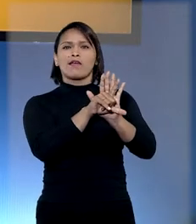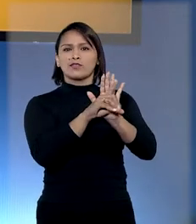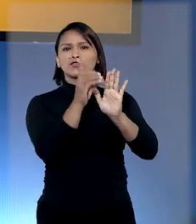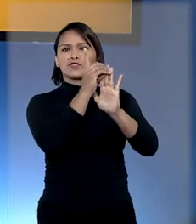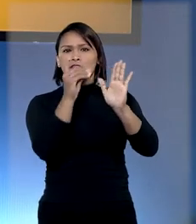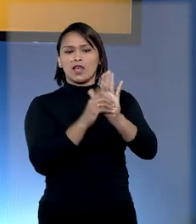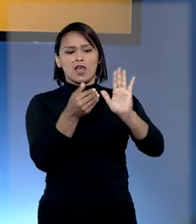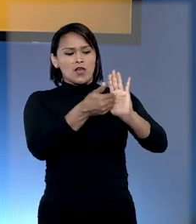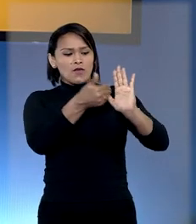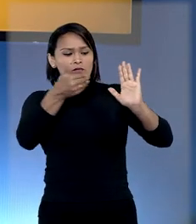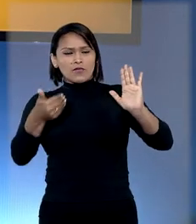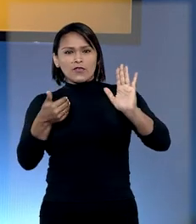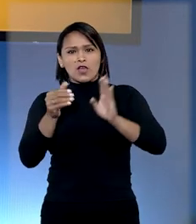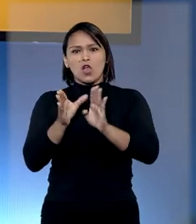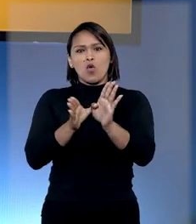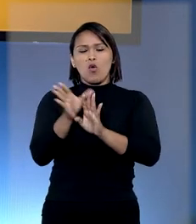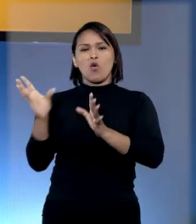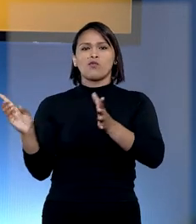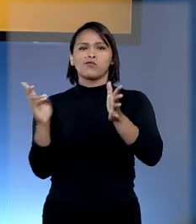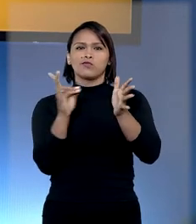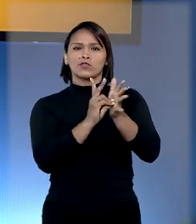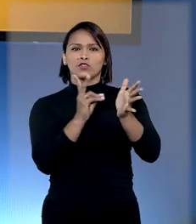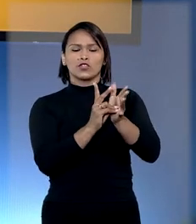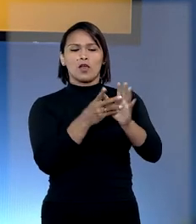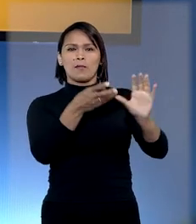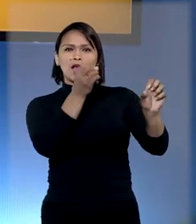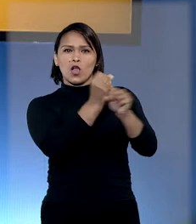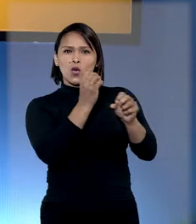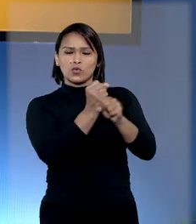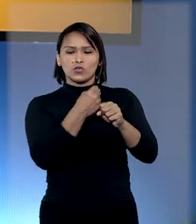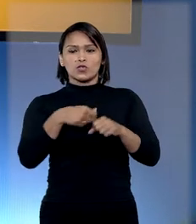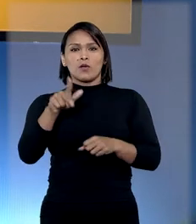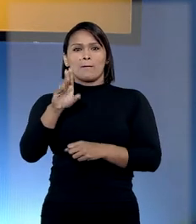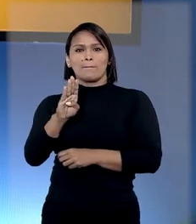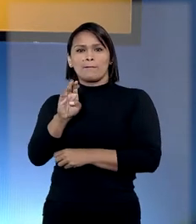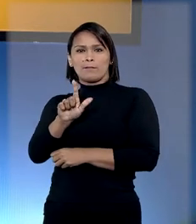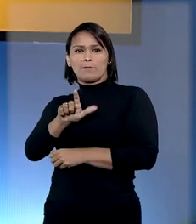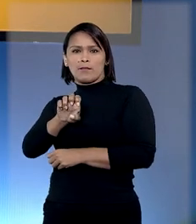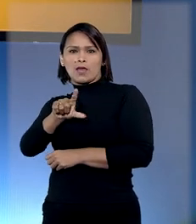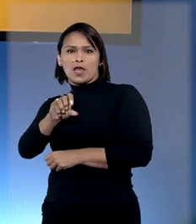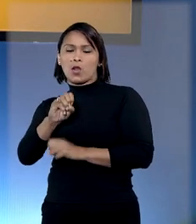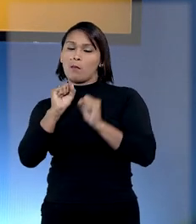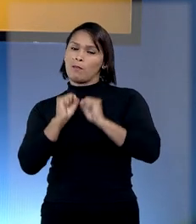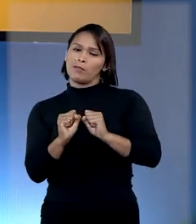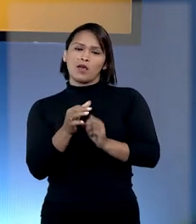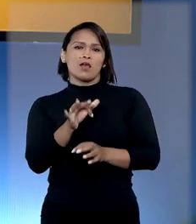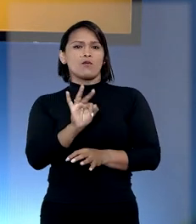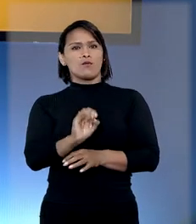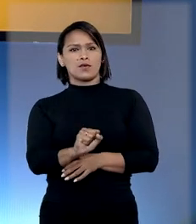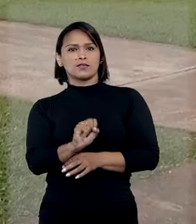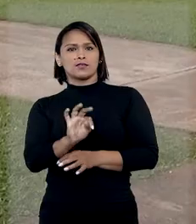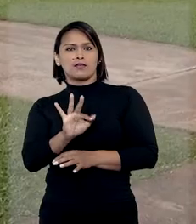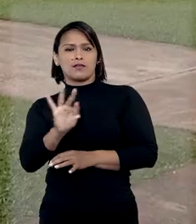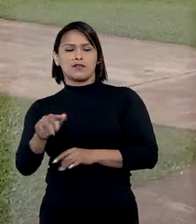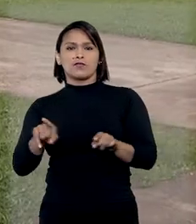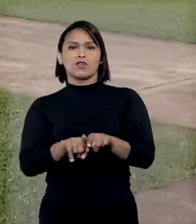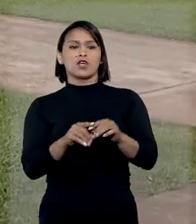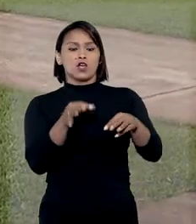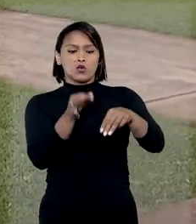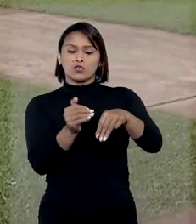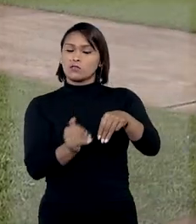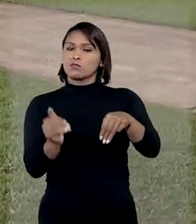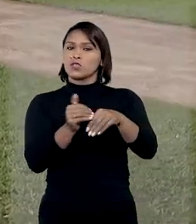decreto, que excluiu consulta de indígenas para a construção de Belo Monte, cabe ao STF. Por